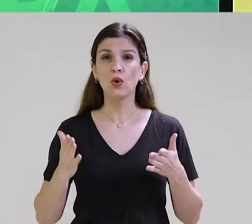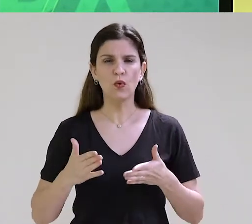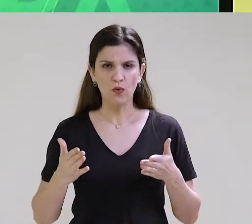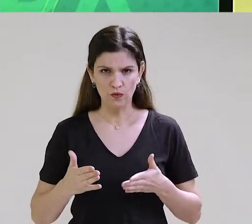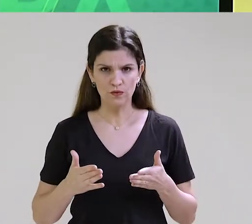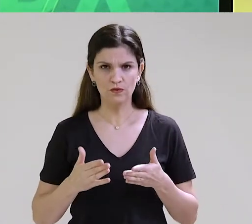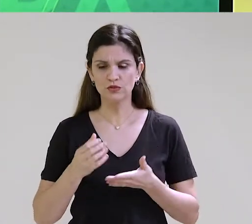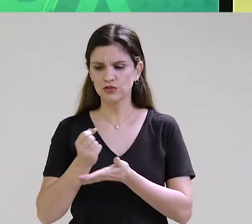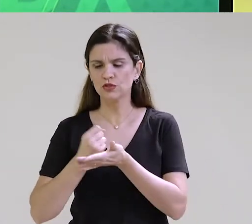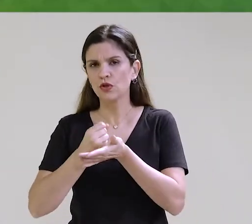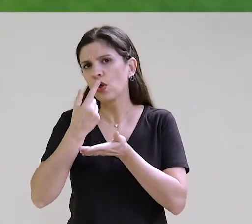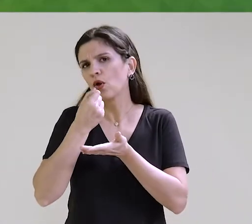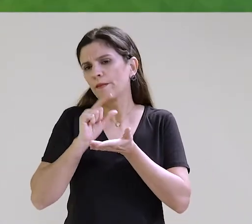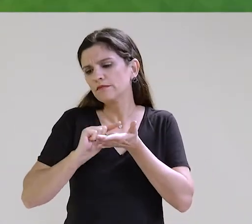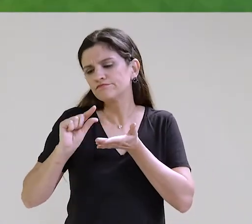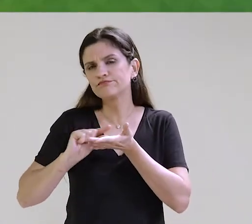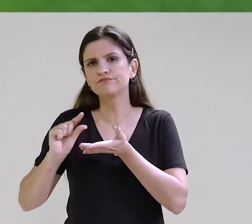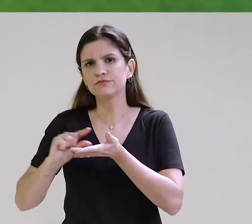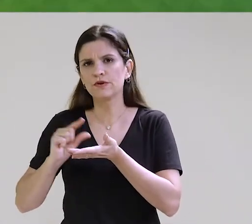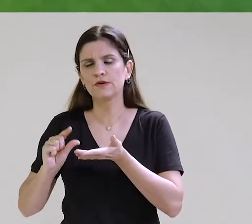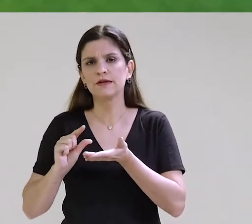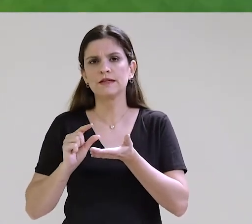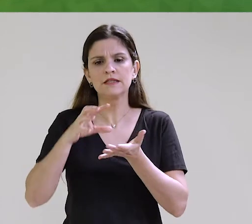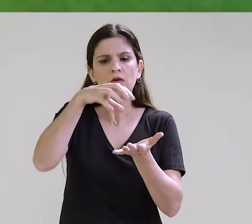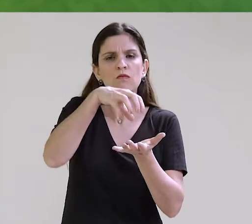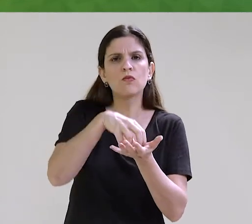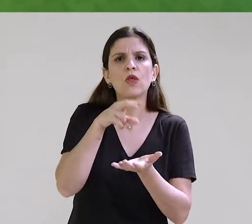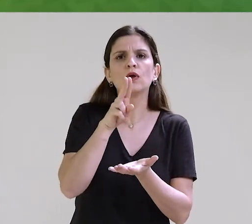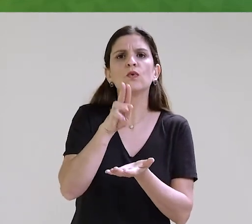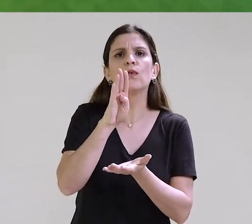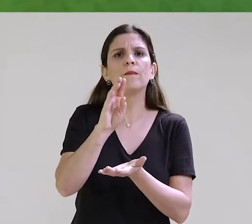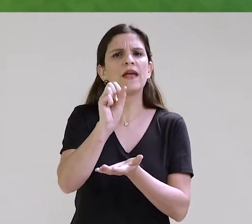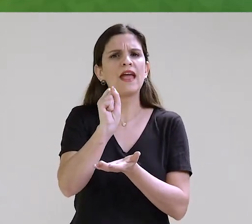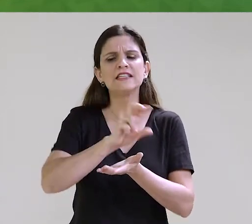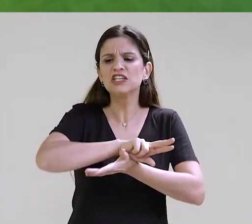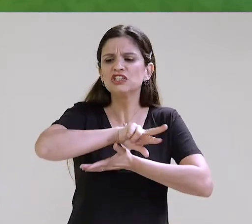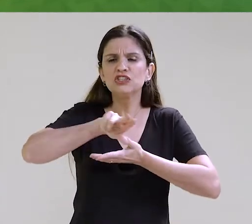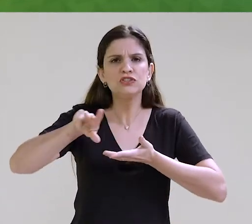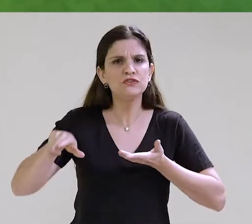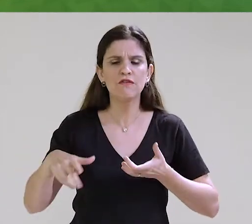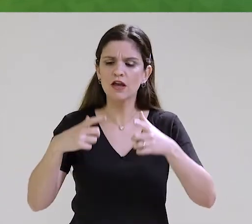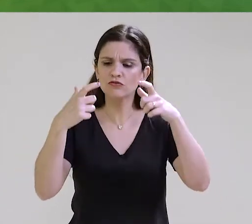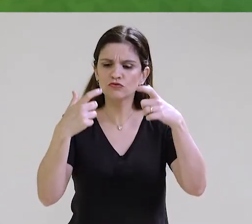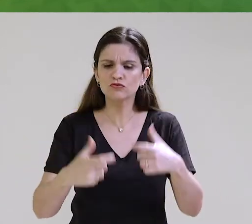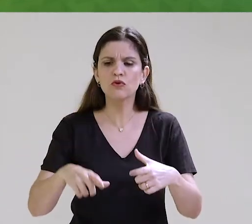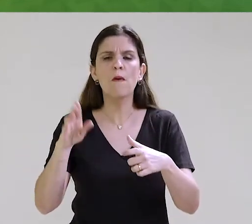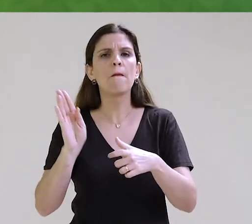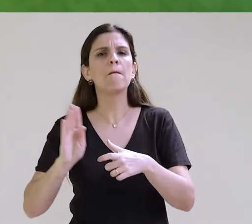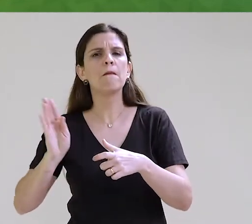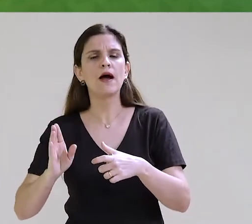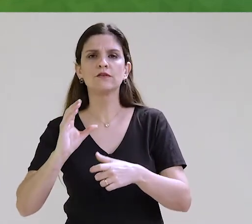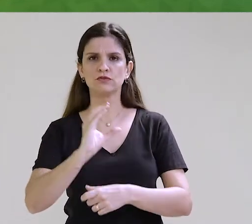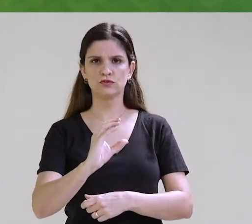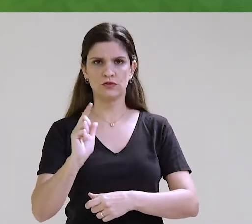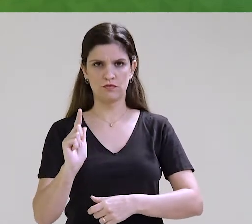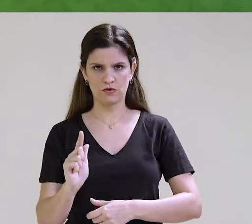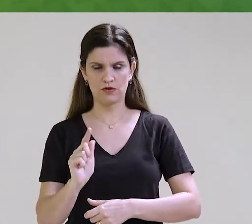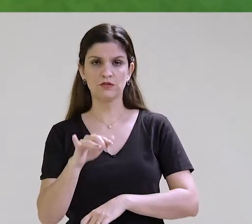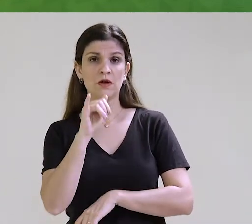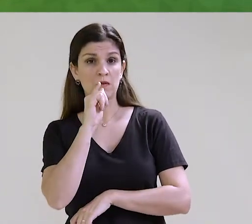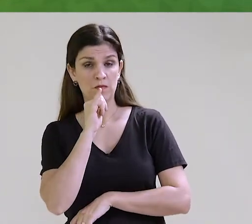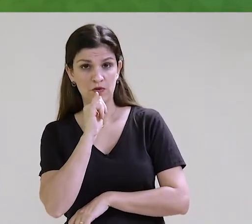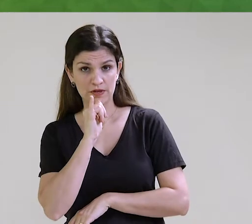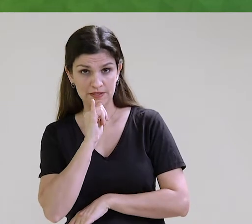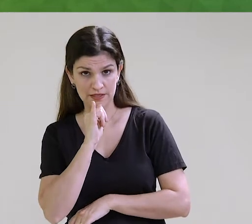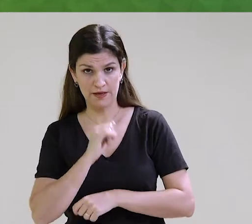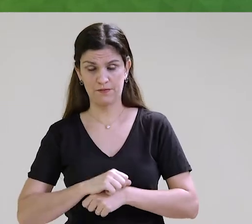Atualmente, o medicamento está disponível nas unidades básicas de saúde do Aero Itália, região do Jardim Aeroporto,